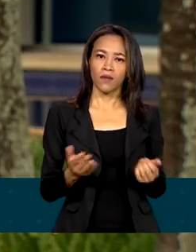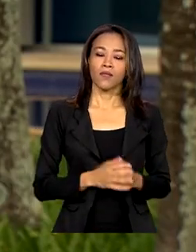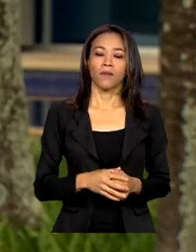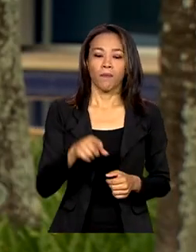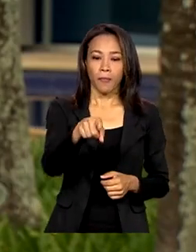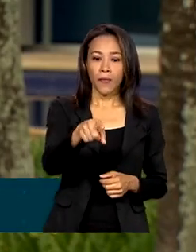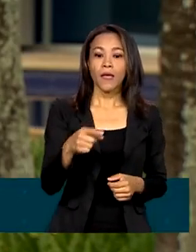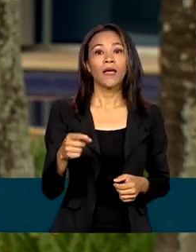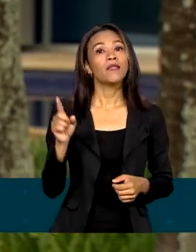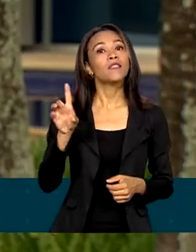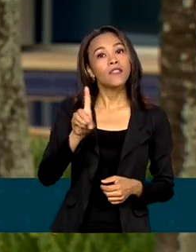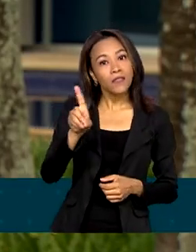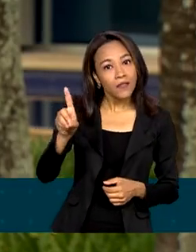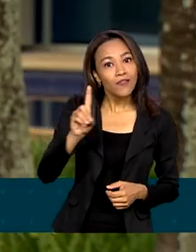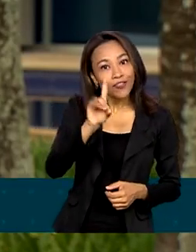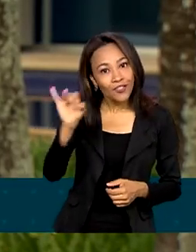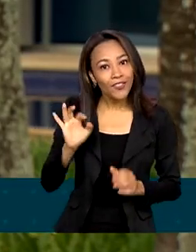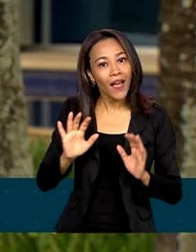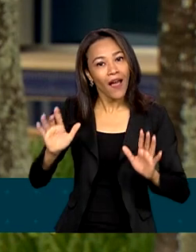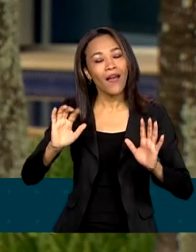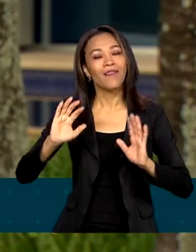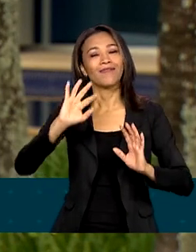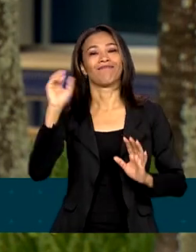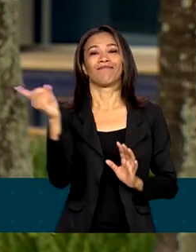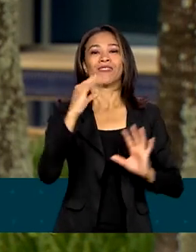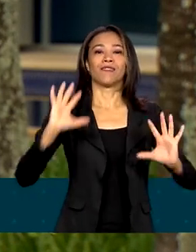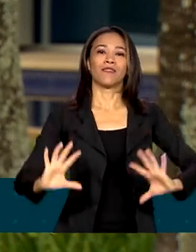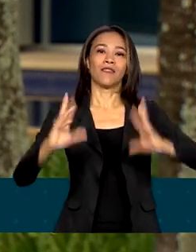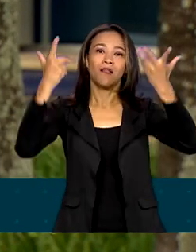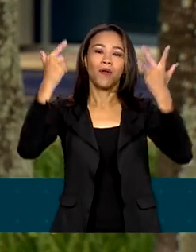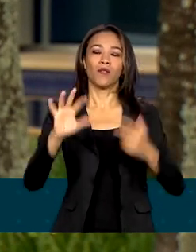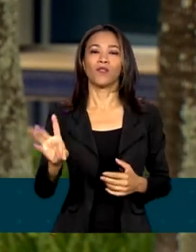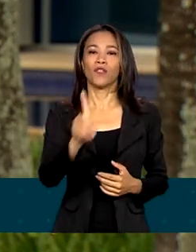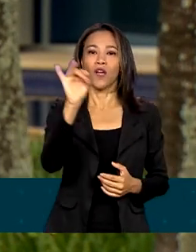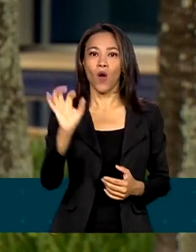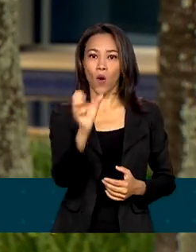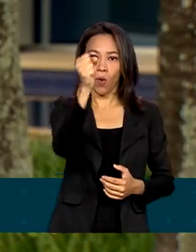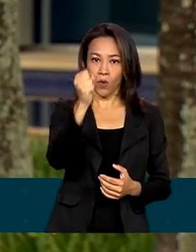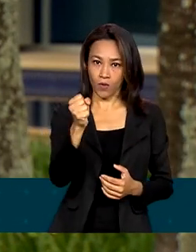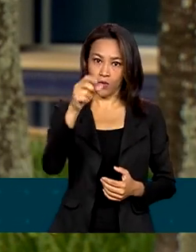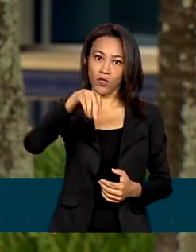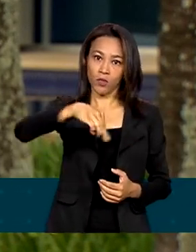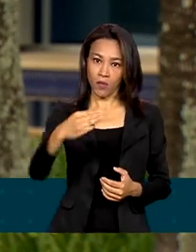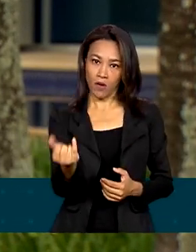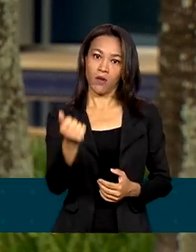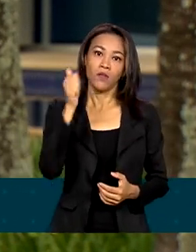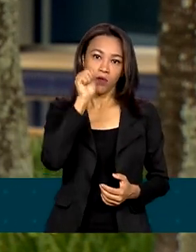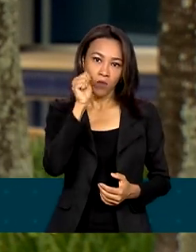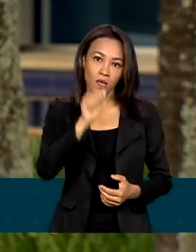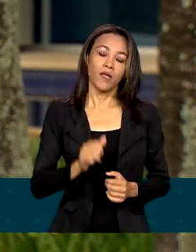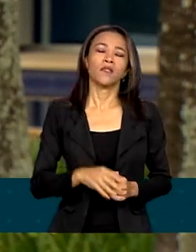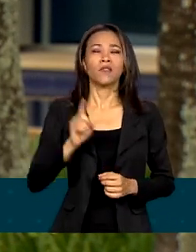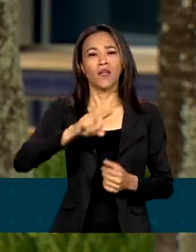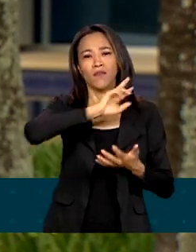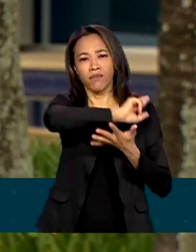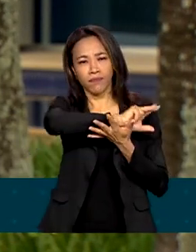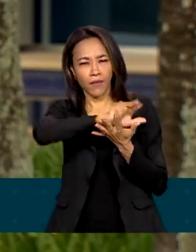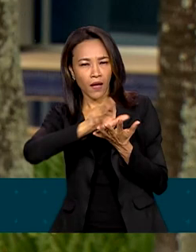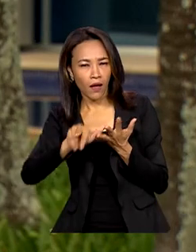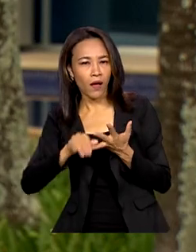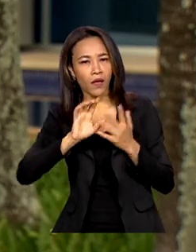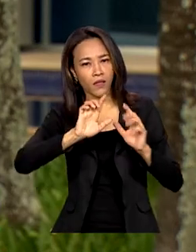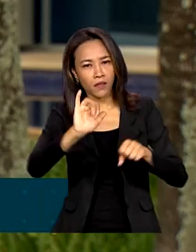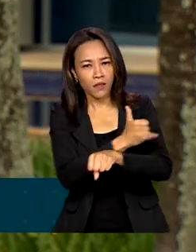alusão ao Dia Internacional das Mulheres, celebrado no dia 8 de março e faz parte de um conjunto de operações